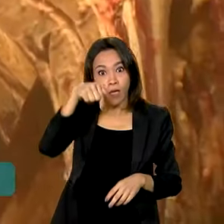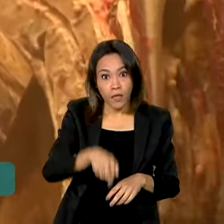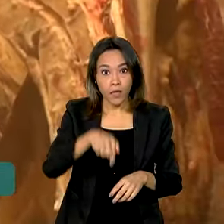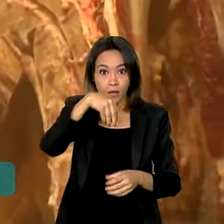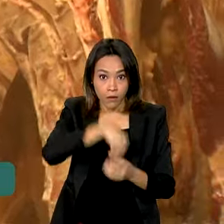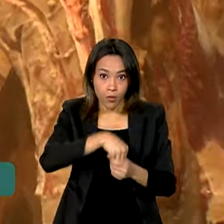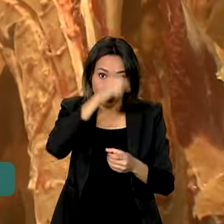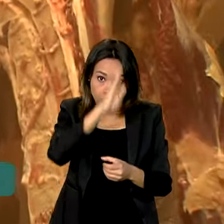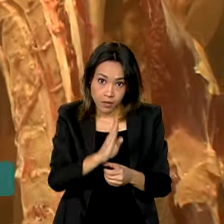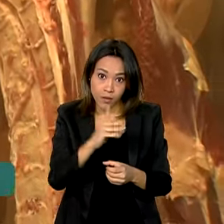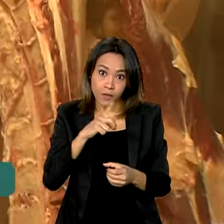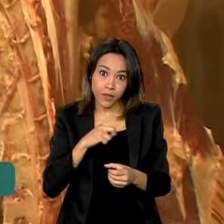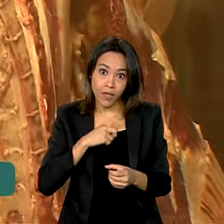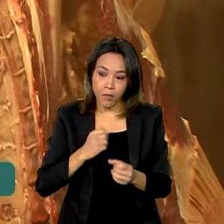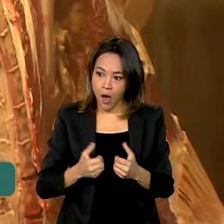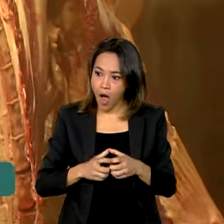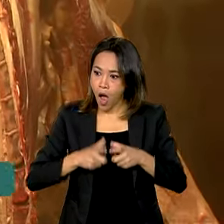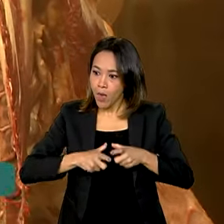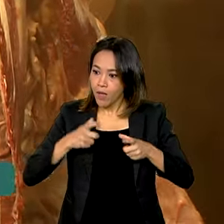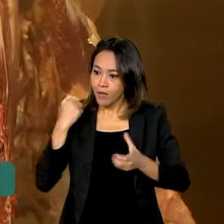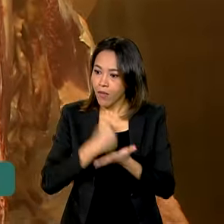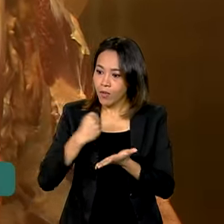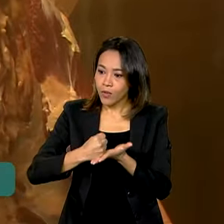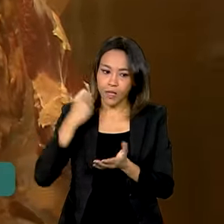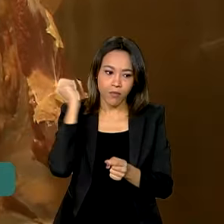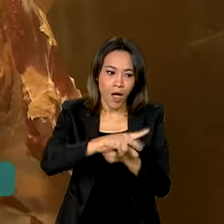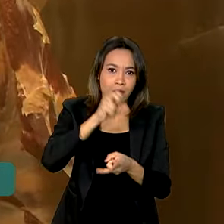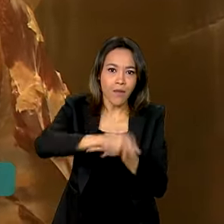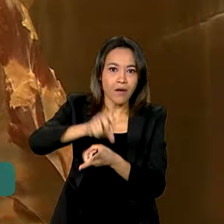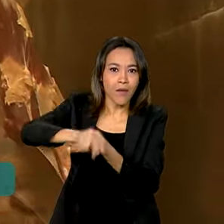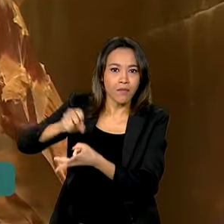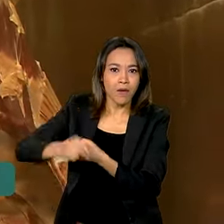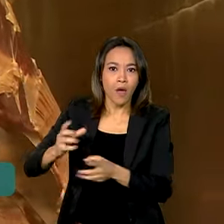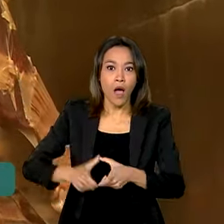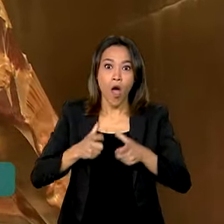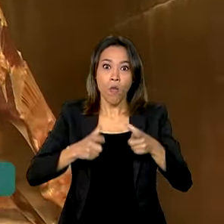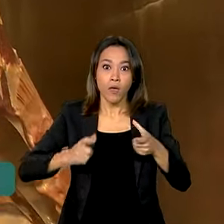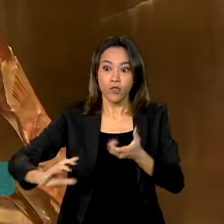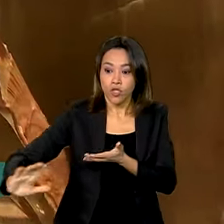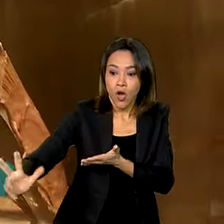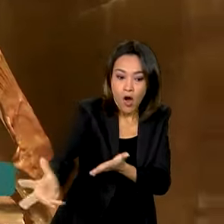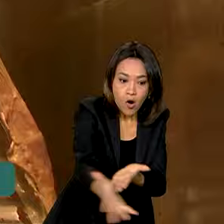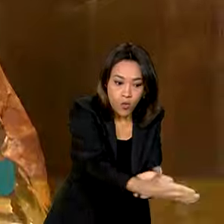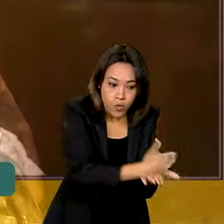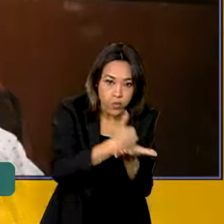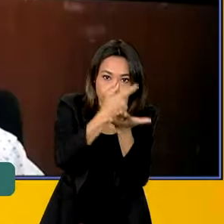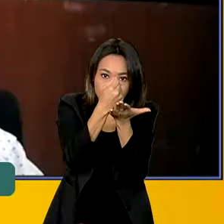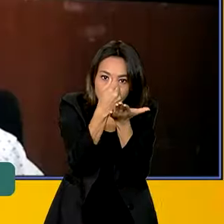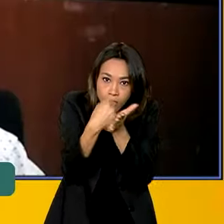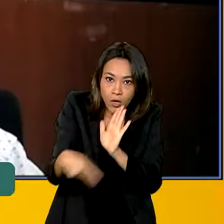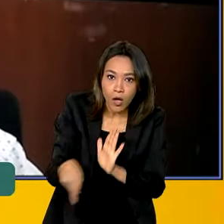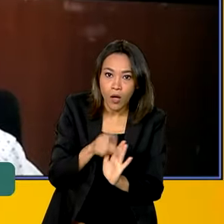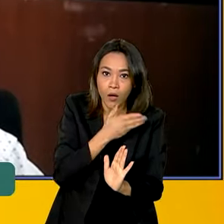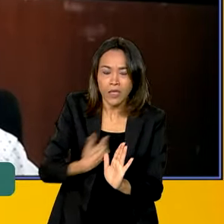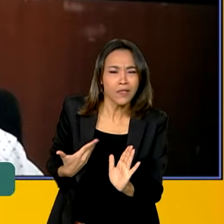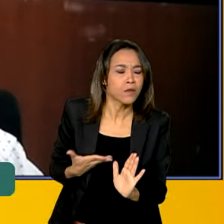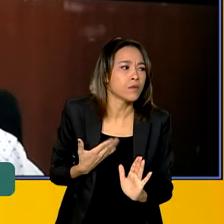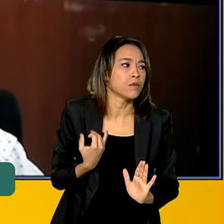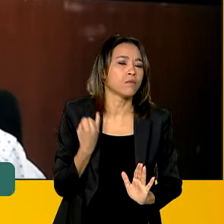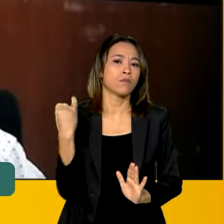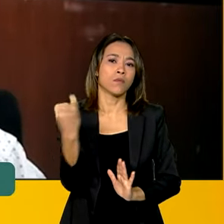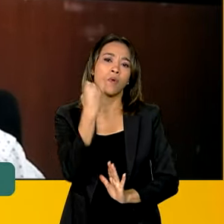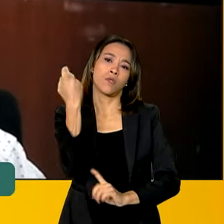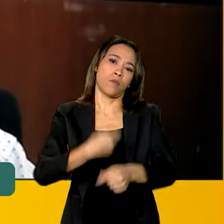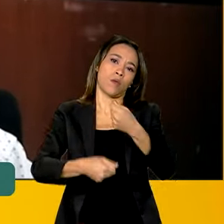um aumento do emprego, aumento de impostos, de receita, o que é extremamente importante para a economia nacional.